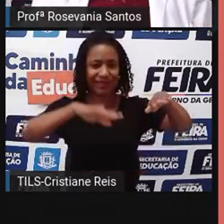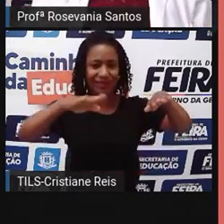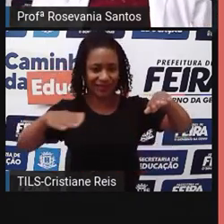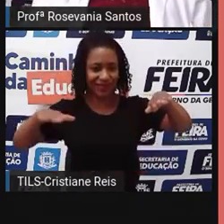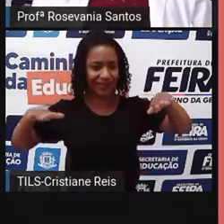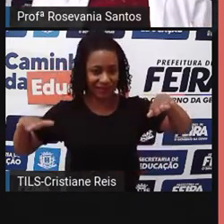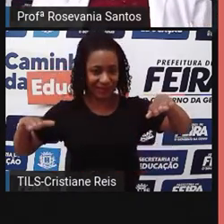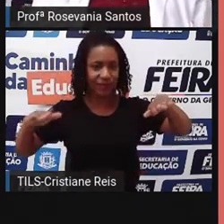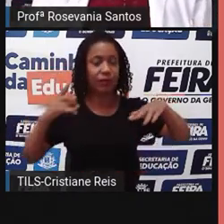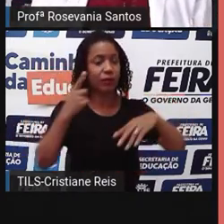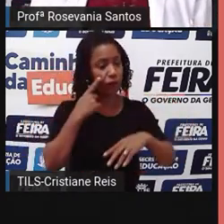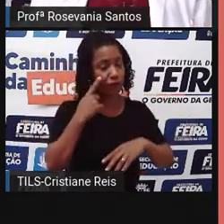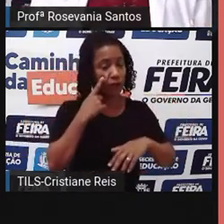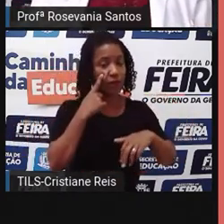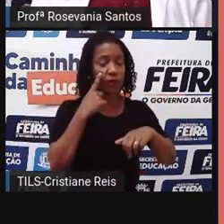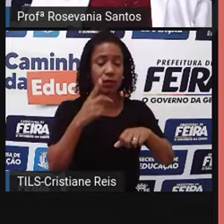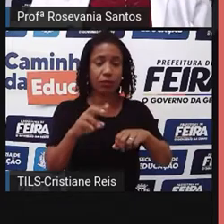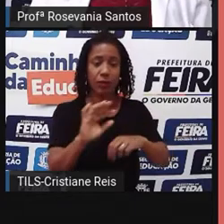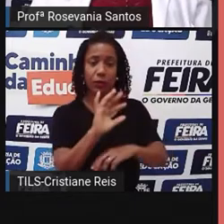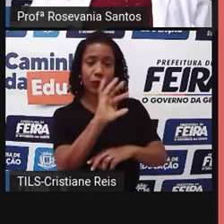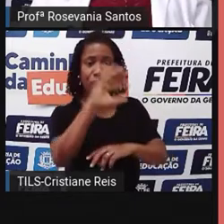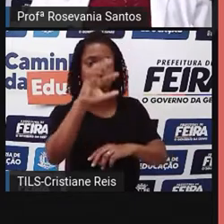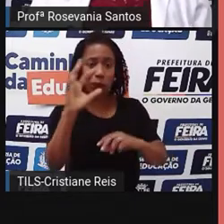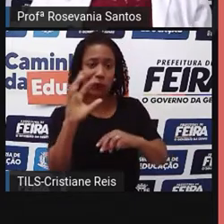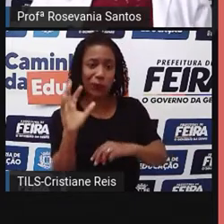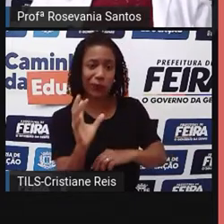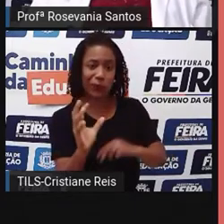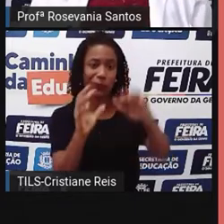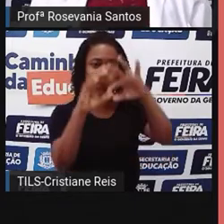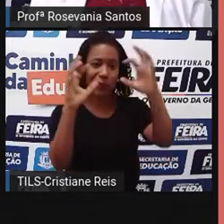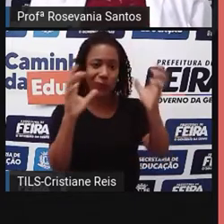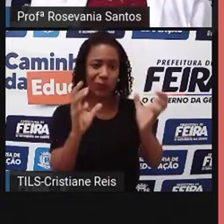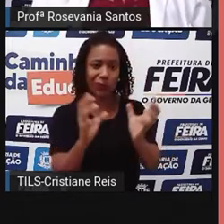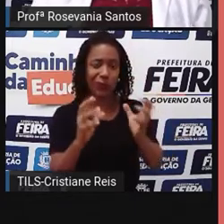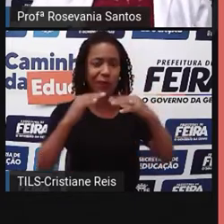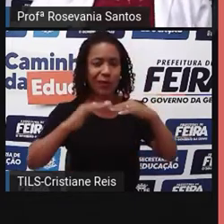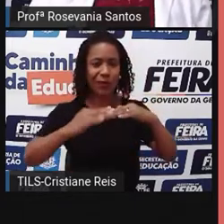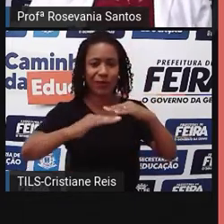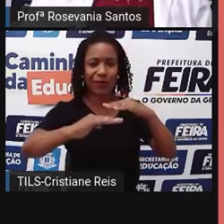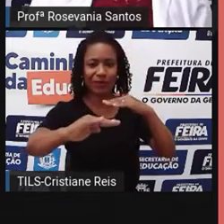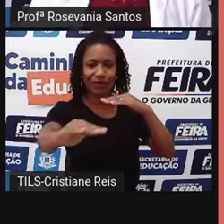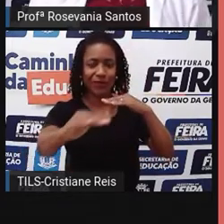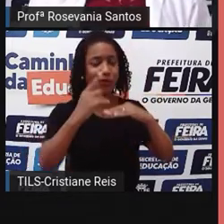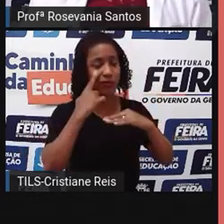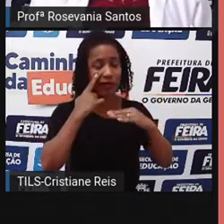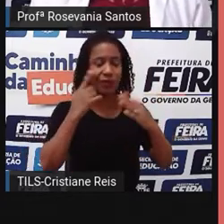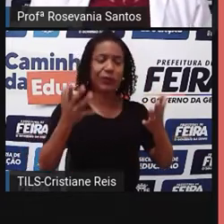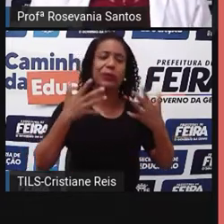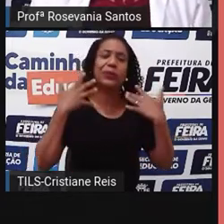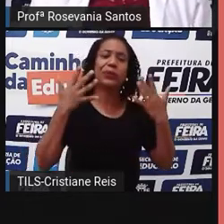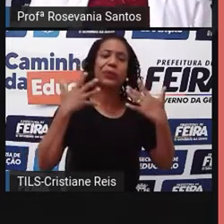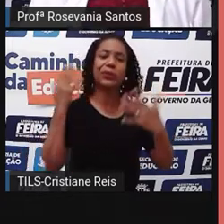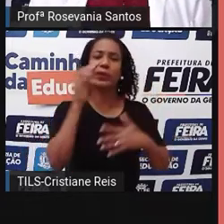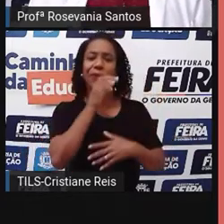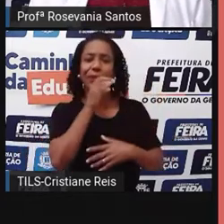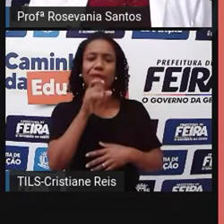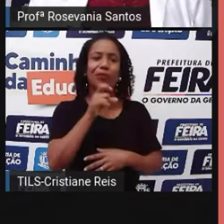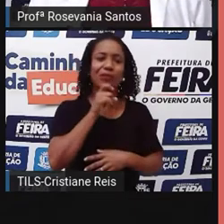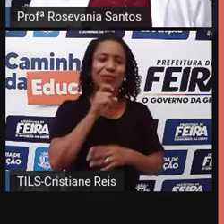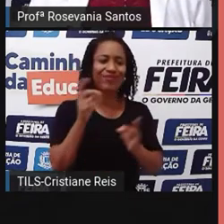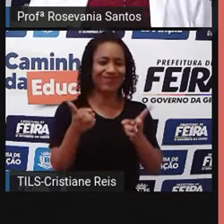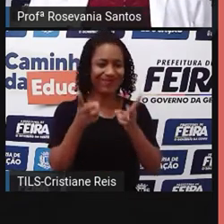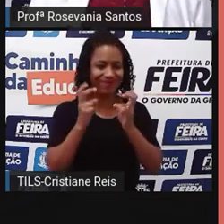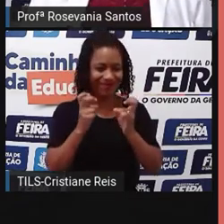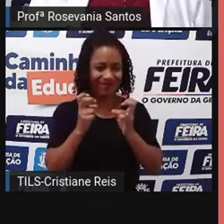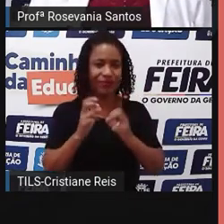tem ali naquele espaço e você já sente logo o clima no local onde você chega. Se ele é mais quente, se ele é mais frio, você percebe logo. Então,